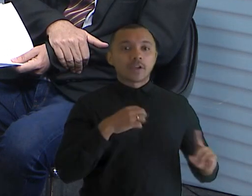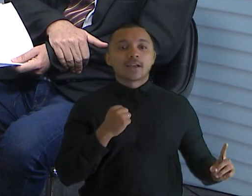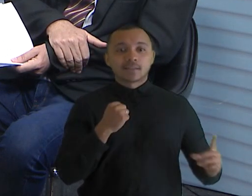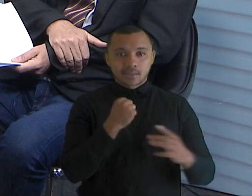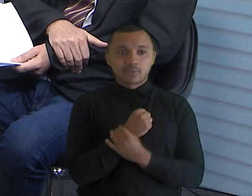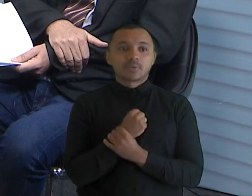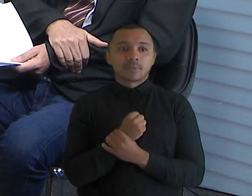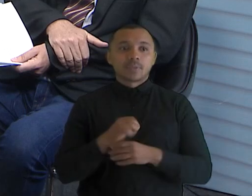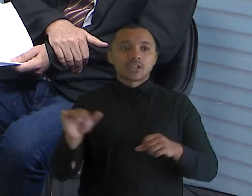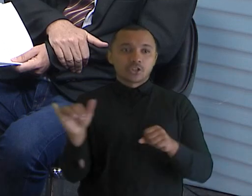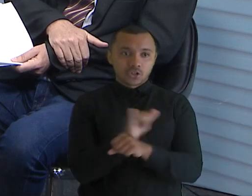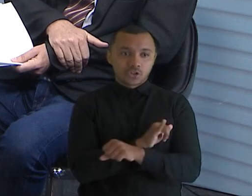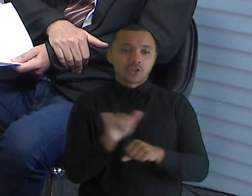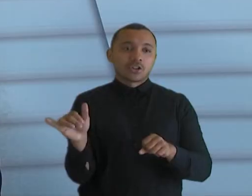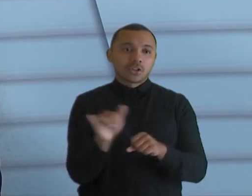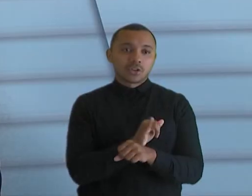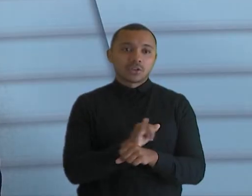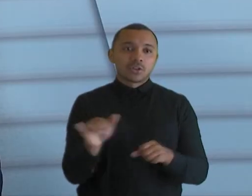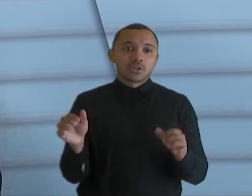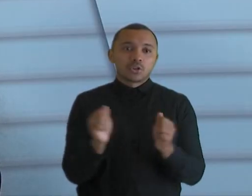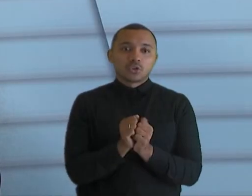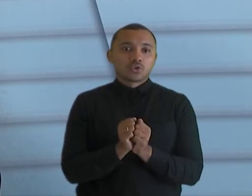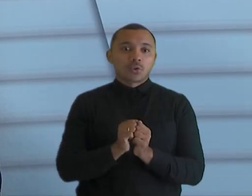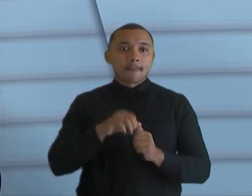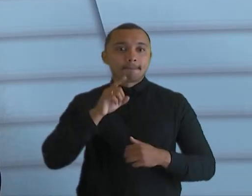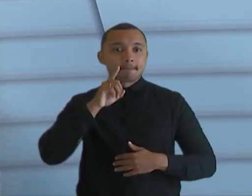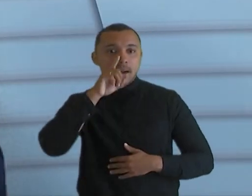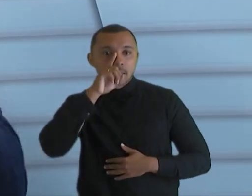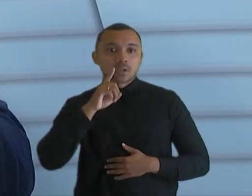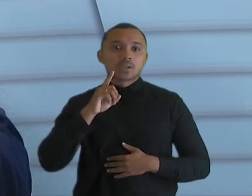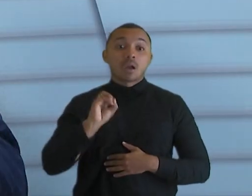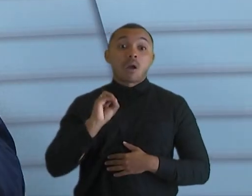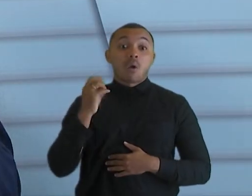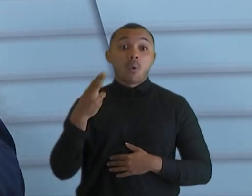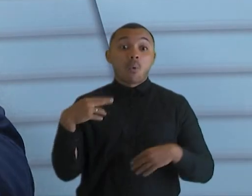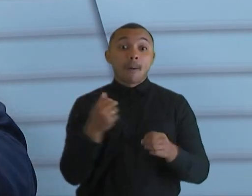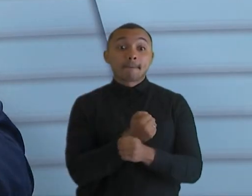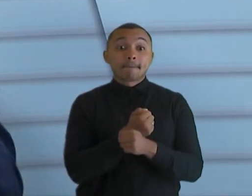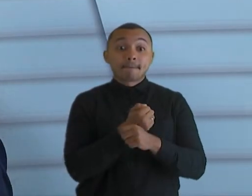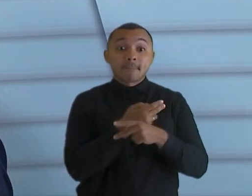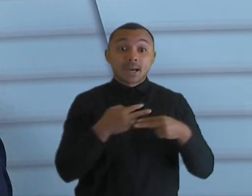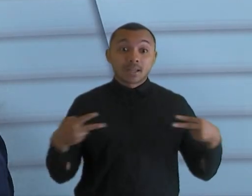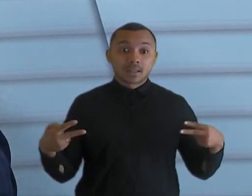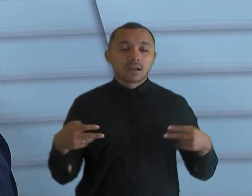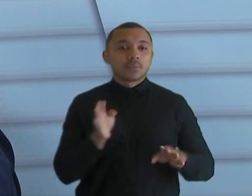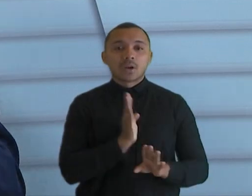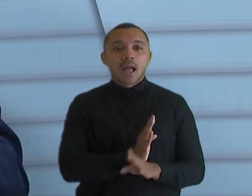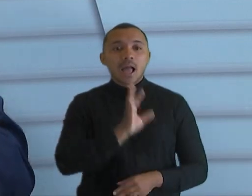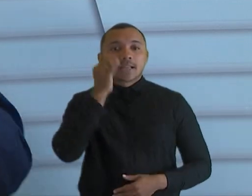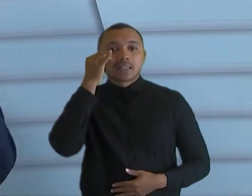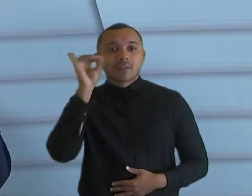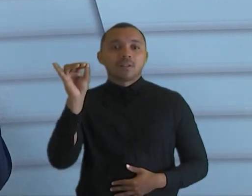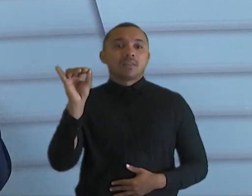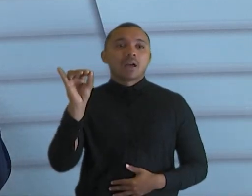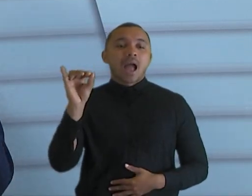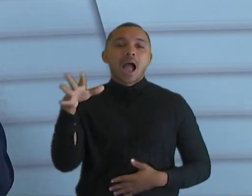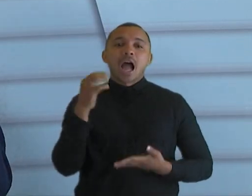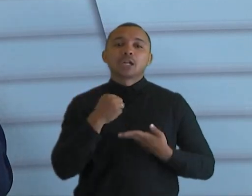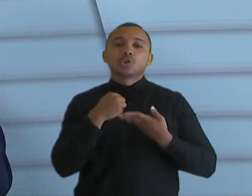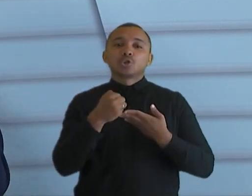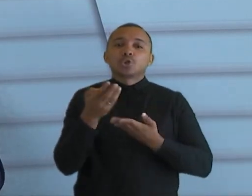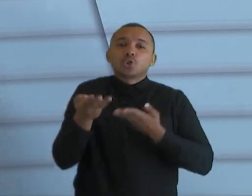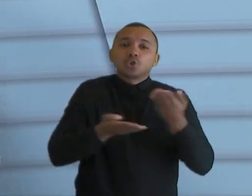metodologicamente, cientificamente, com matriz de risco, de materialidade, para que não haja nenhuma peste de favorecimento